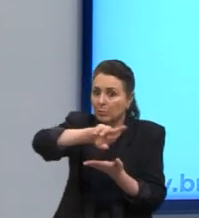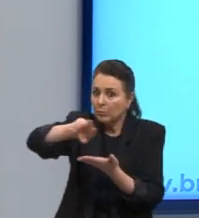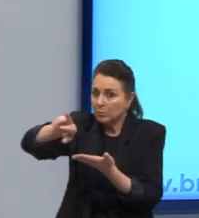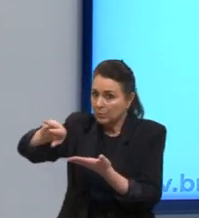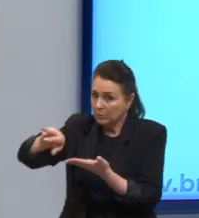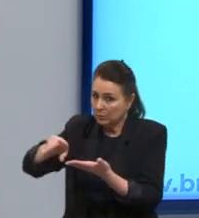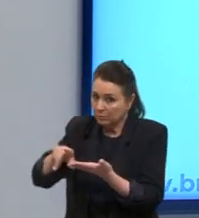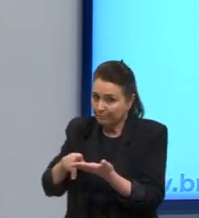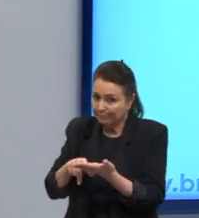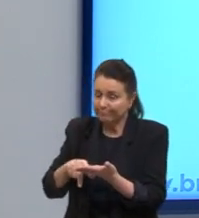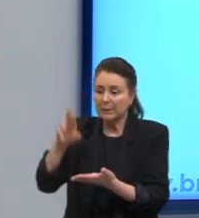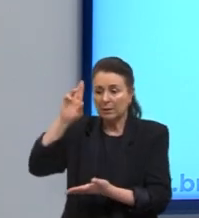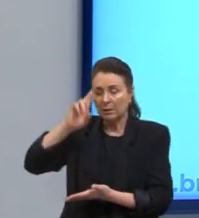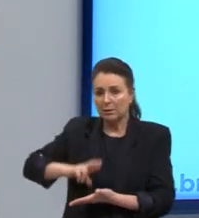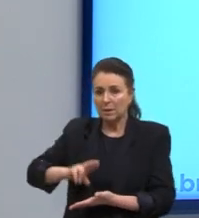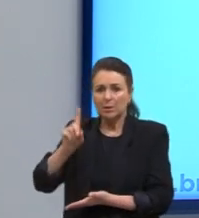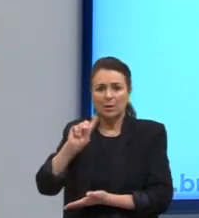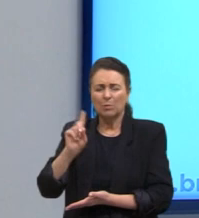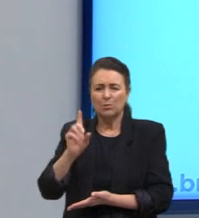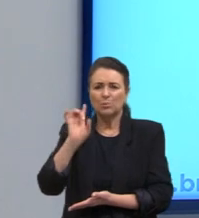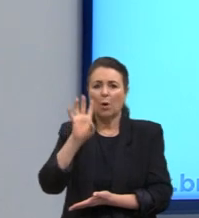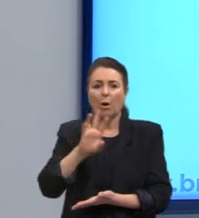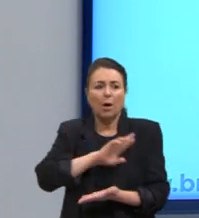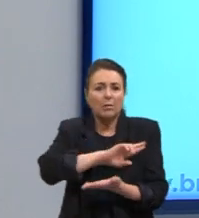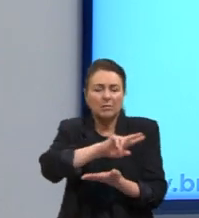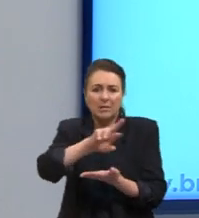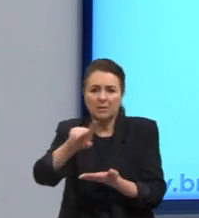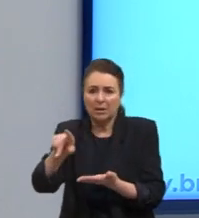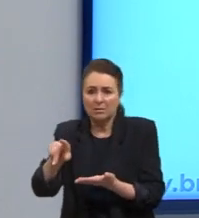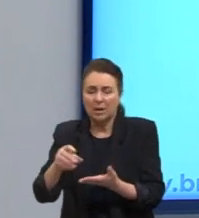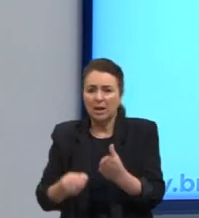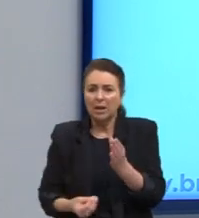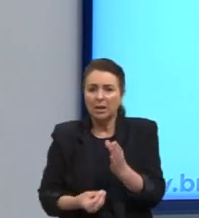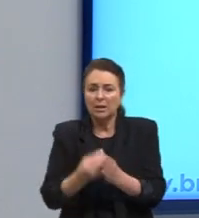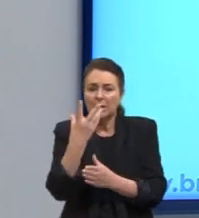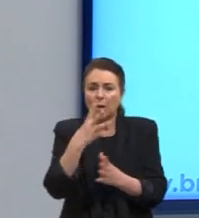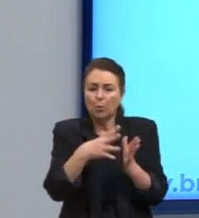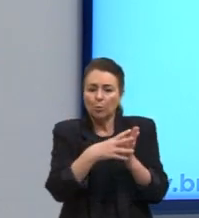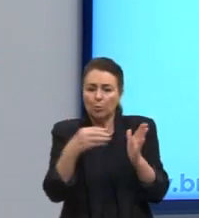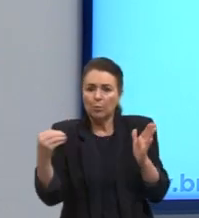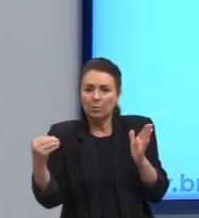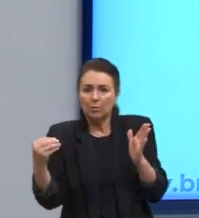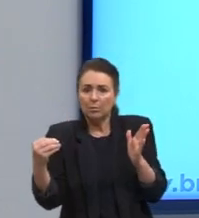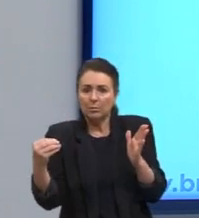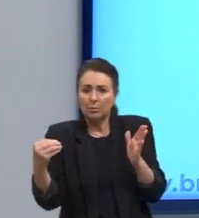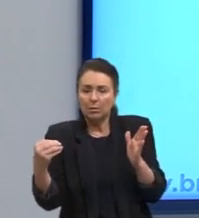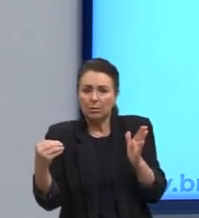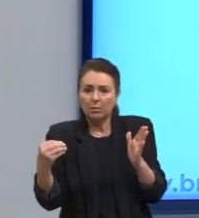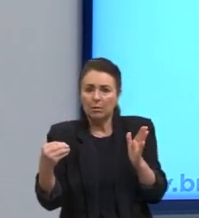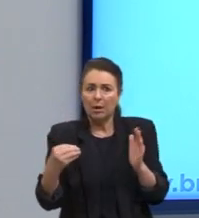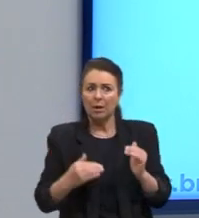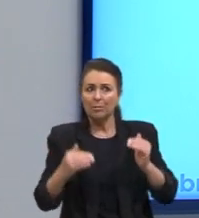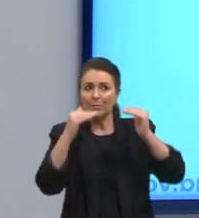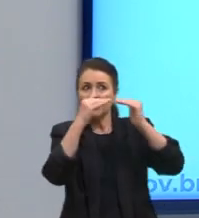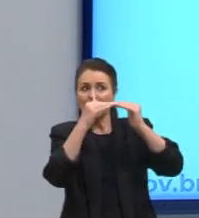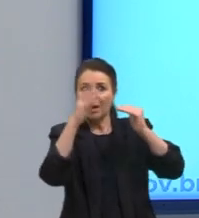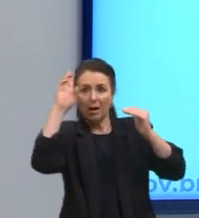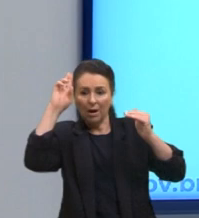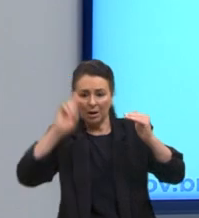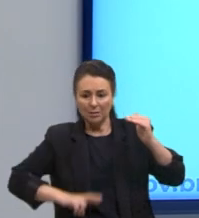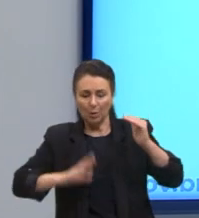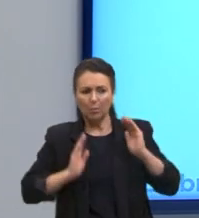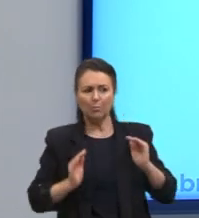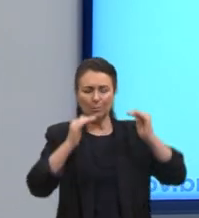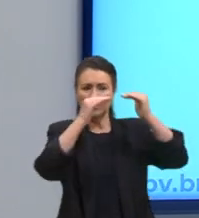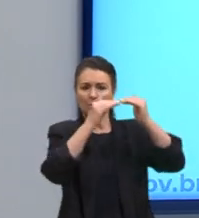a racionalidade não leva em conta a multiplicidade, ela cria um paradigma, a razão cria essa padronização. E é por isso